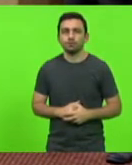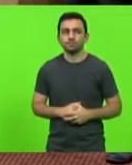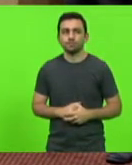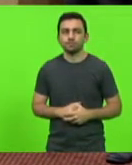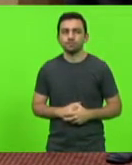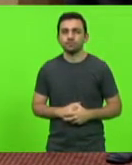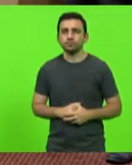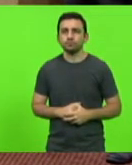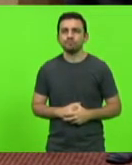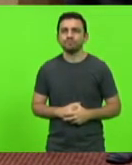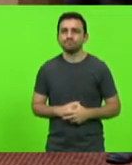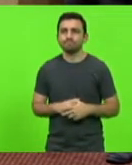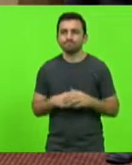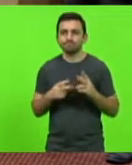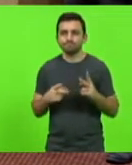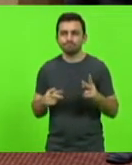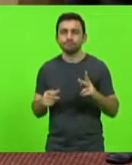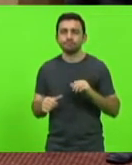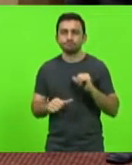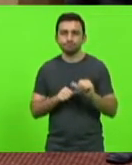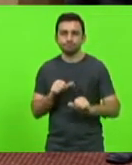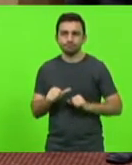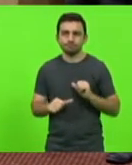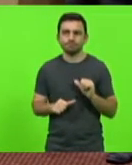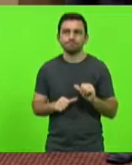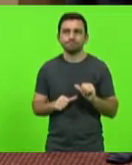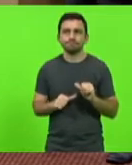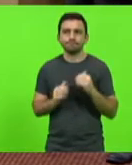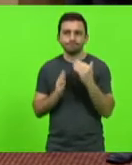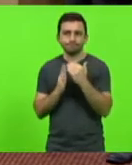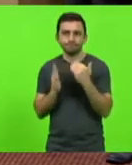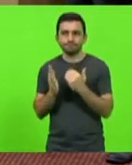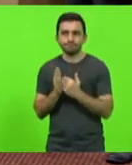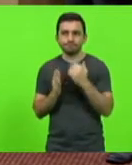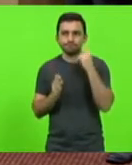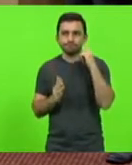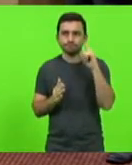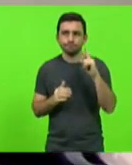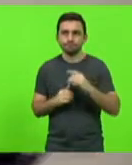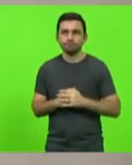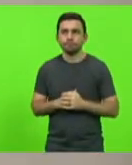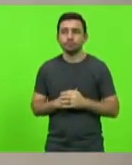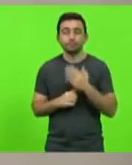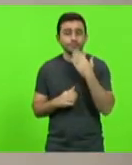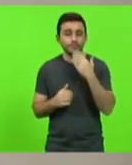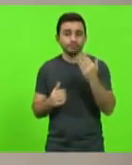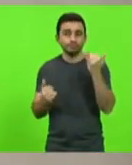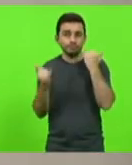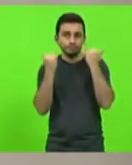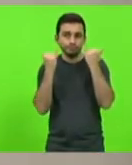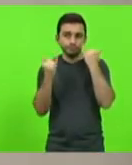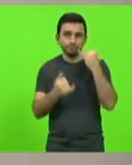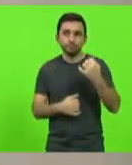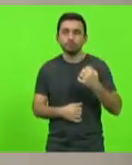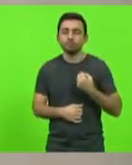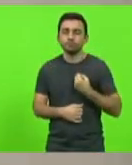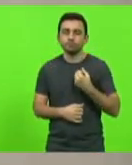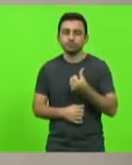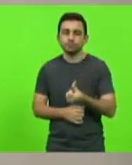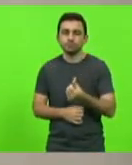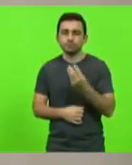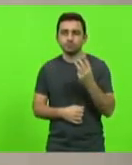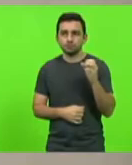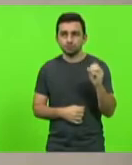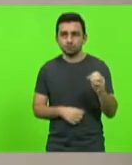Vamos continuar com a inversão da ordem do dia. Pedidos de informação. Pedido de informação 630,